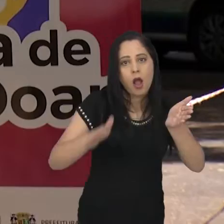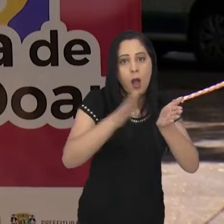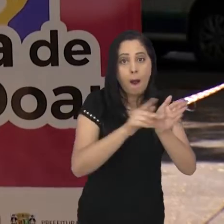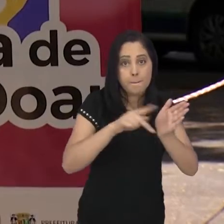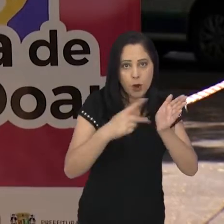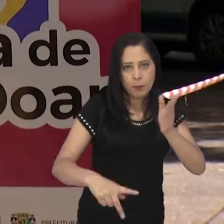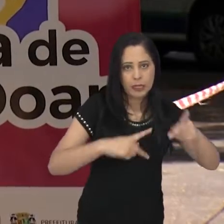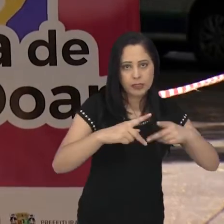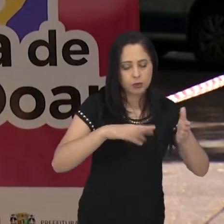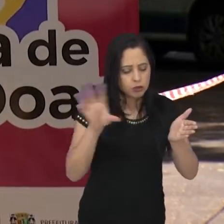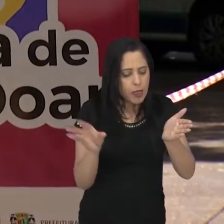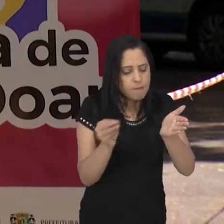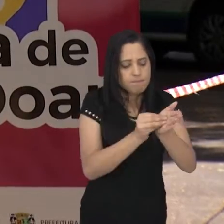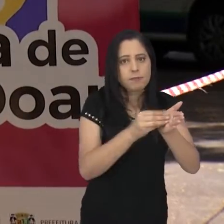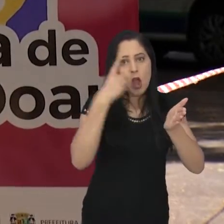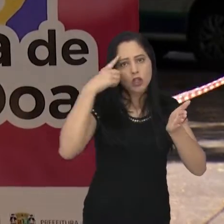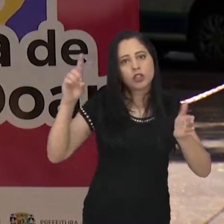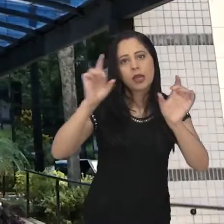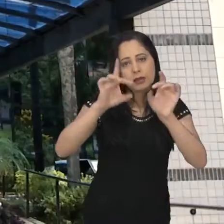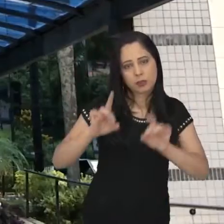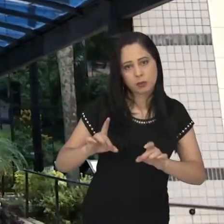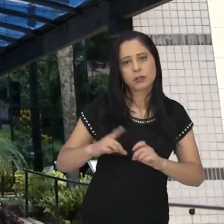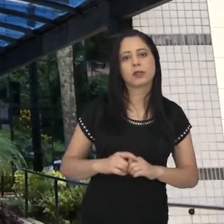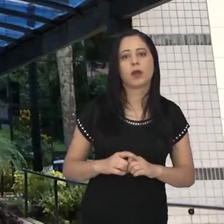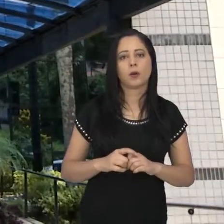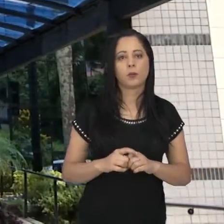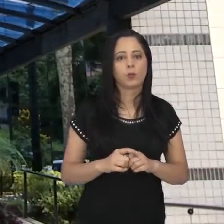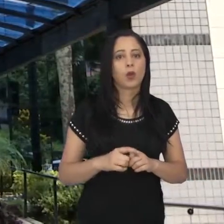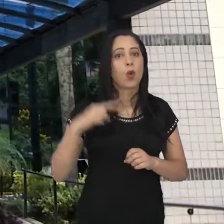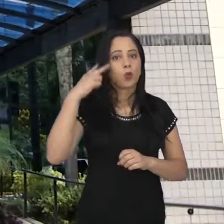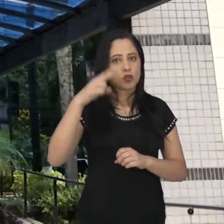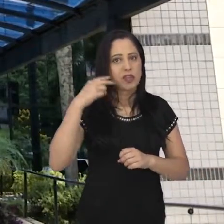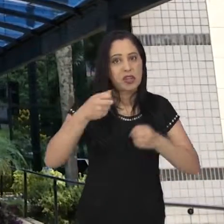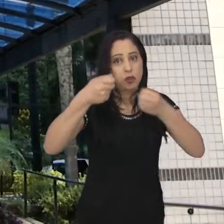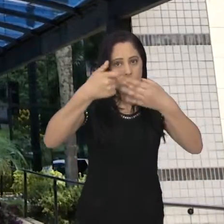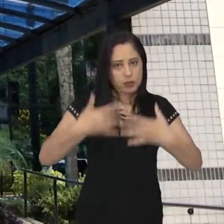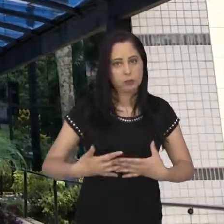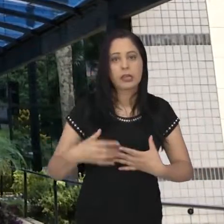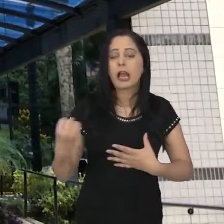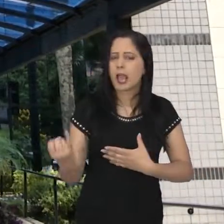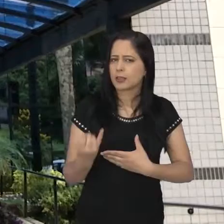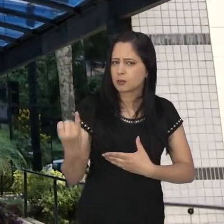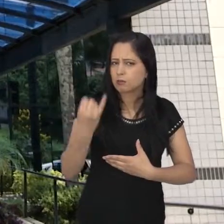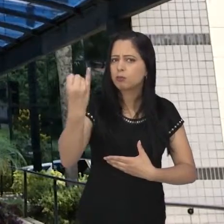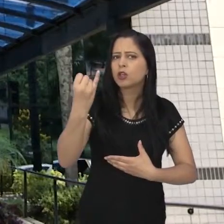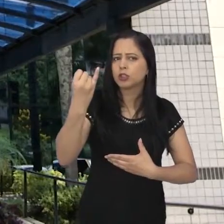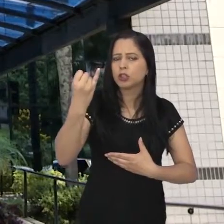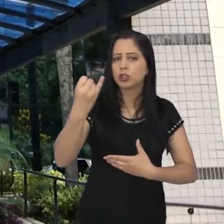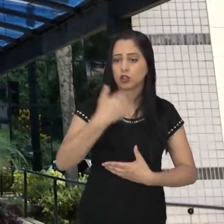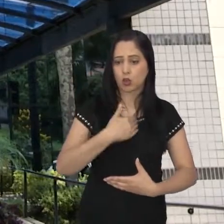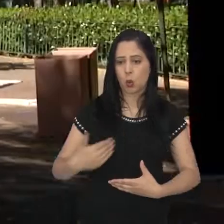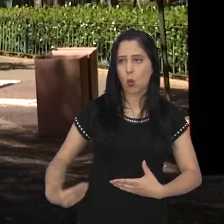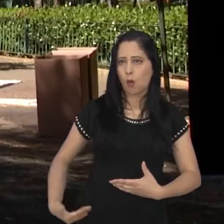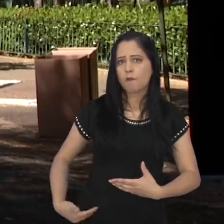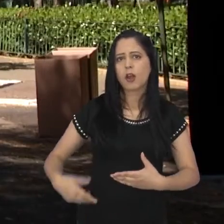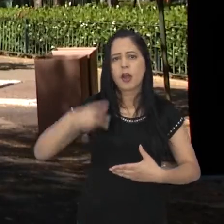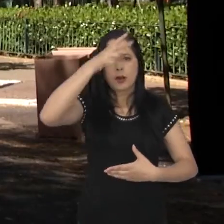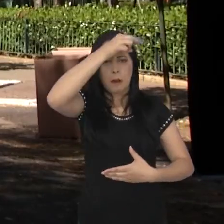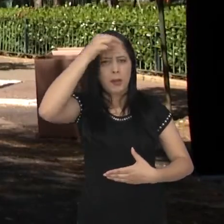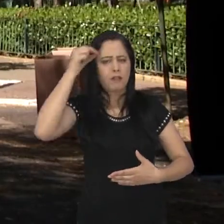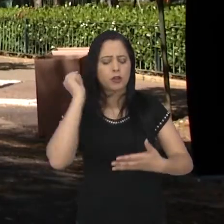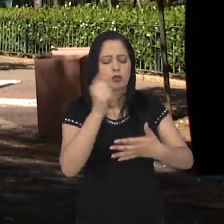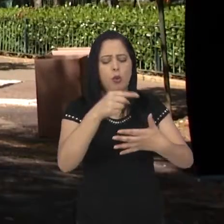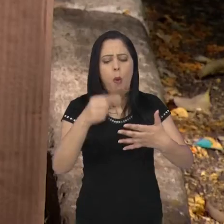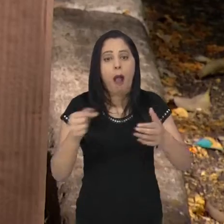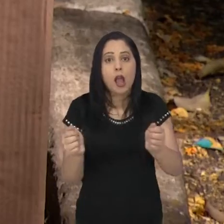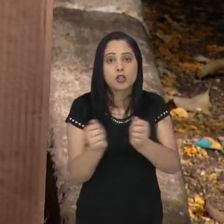comemorações de São José. Junto a ele, parlamentares da casa explicam a importância do poder público trabalhar em pautas para